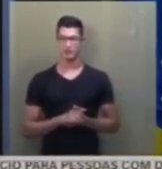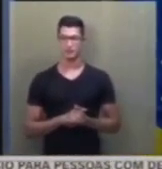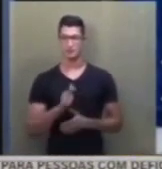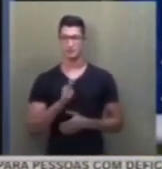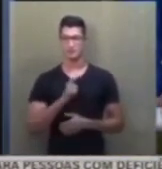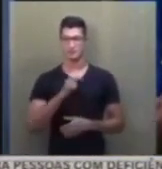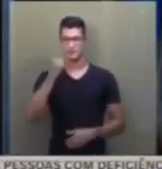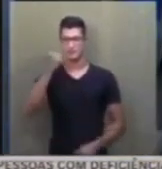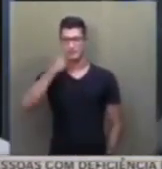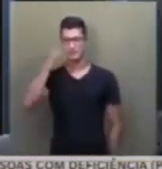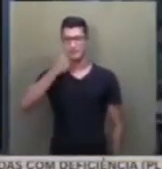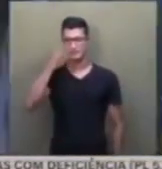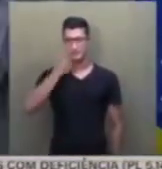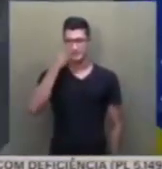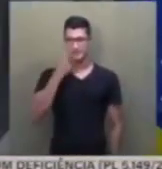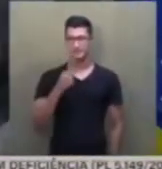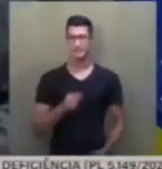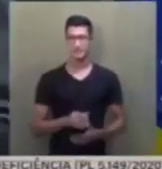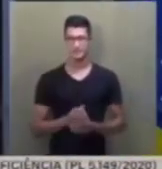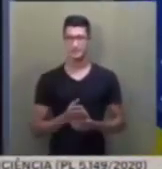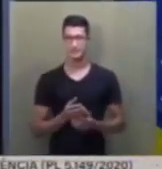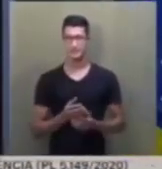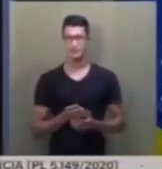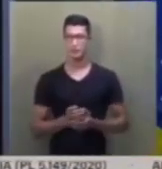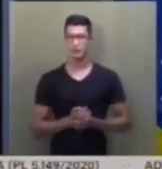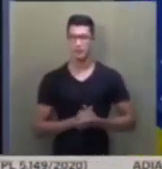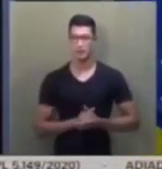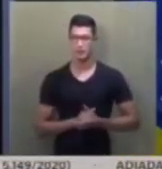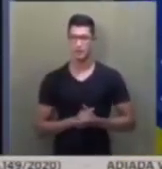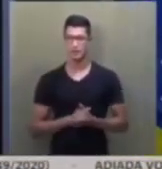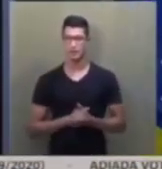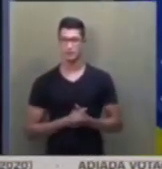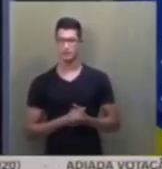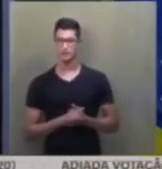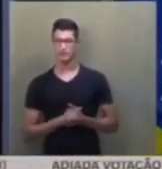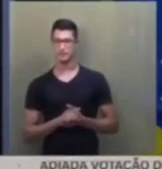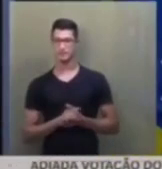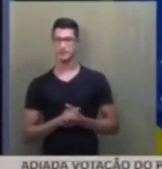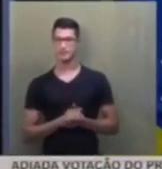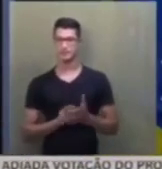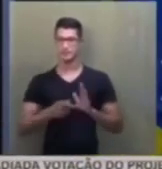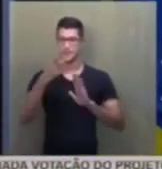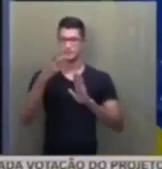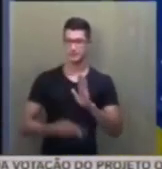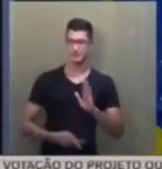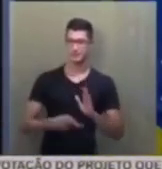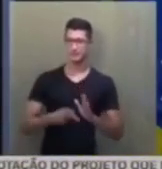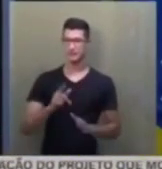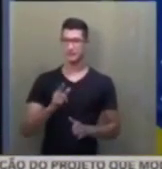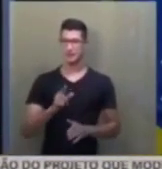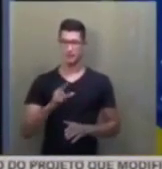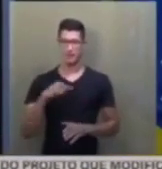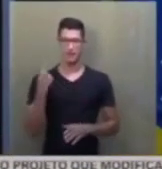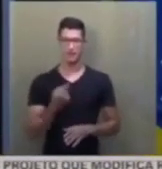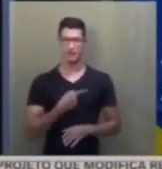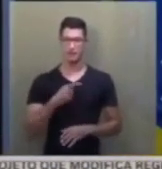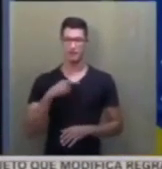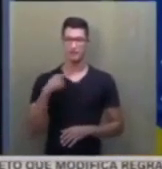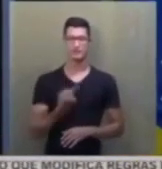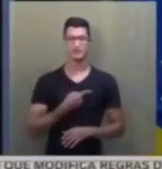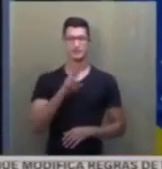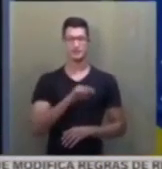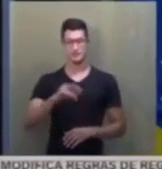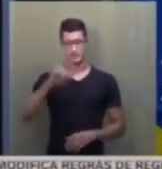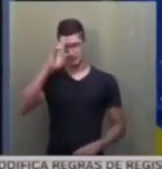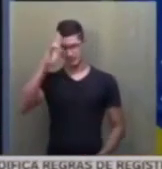senadoras, telespectadores, ouvintes, de um projeto de lei número 1855, de